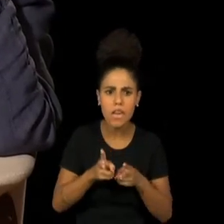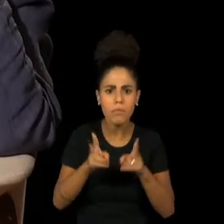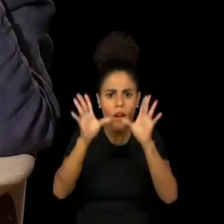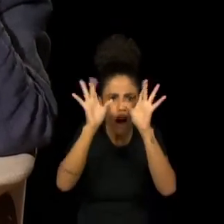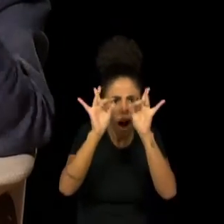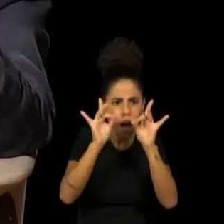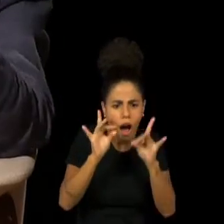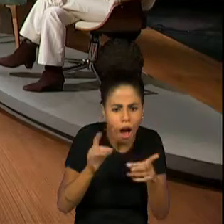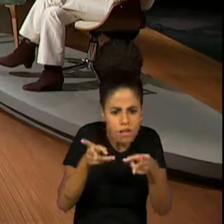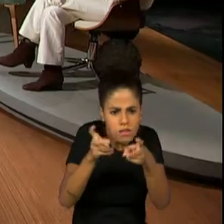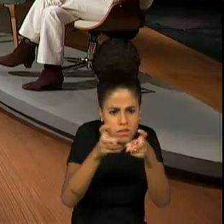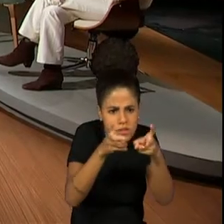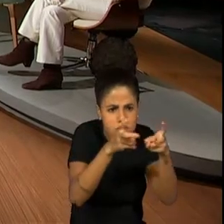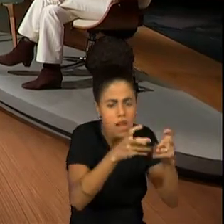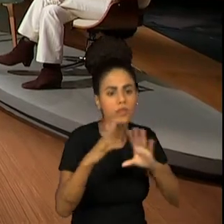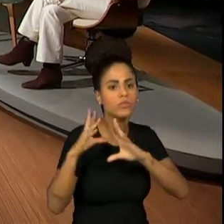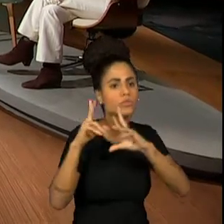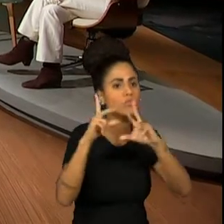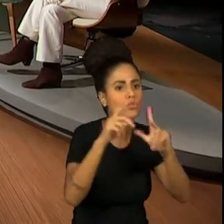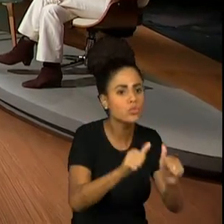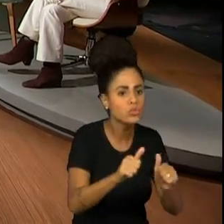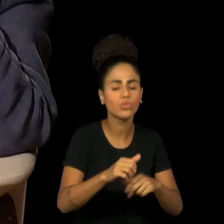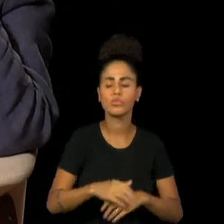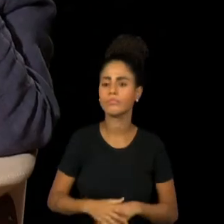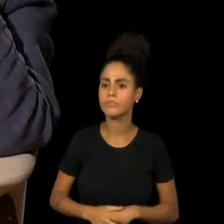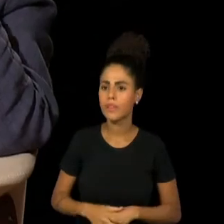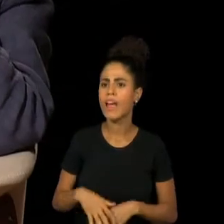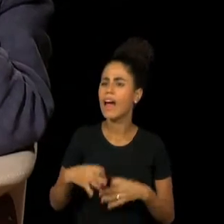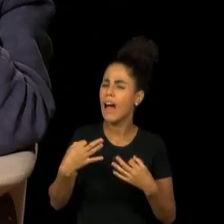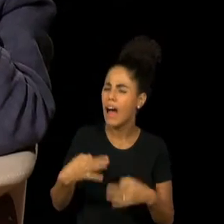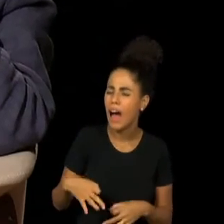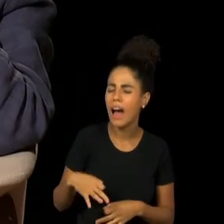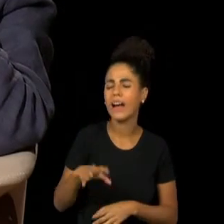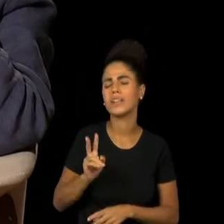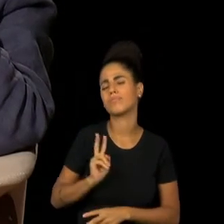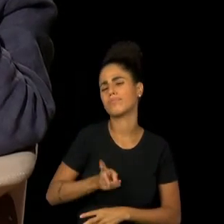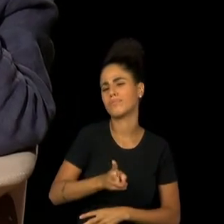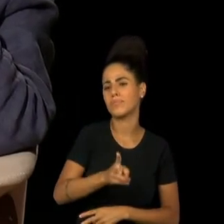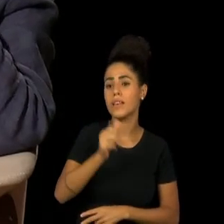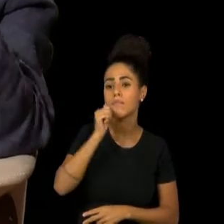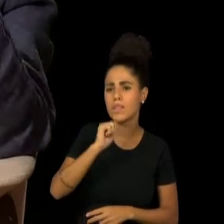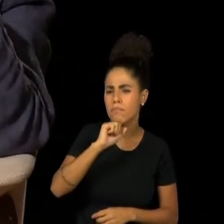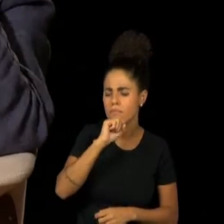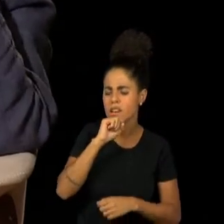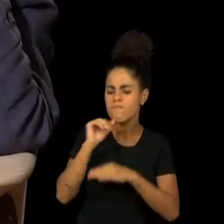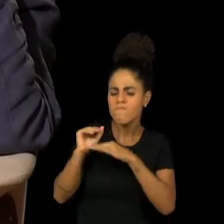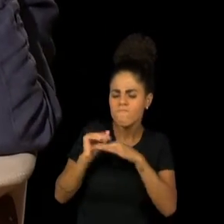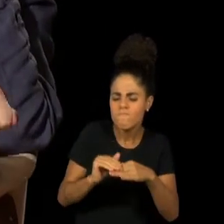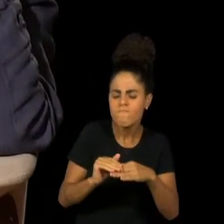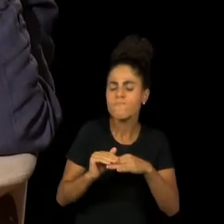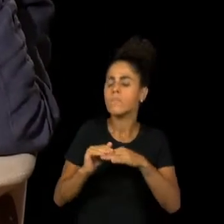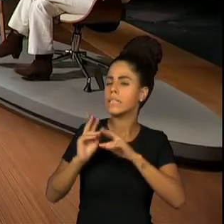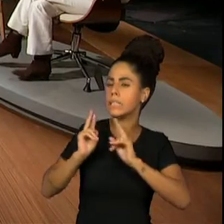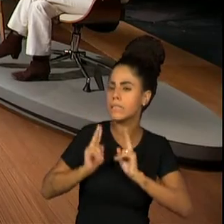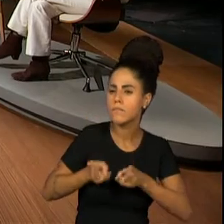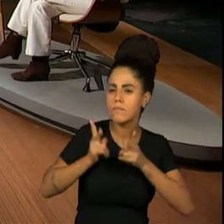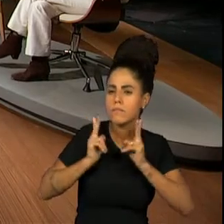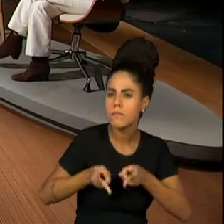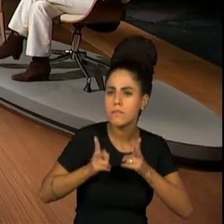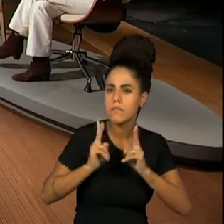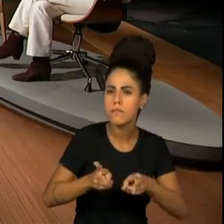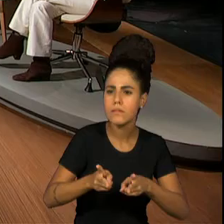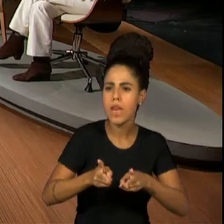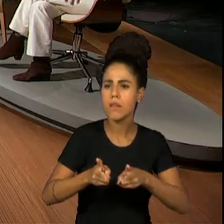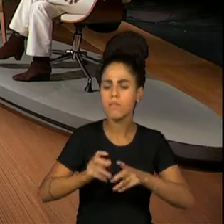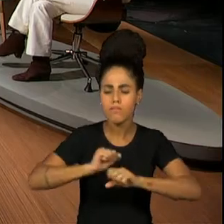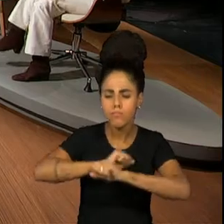questão, por exemplo, ética ou de desrespeito, não, mas ela tinha uma, ela riscava o chão